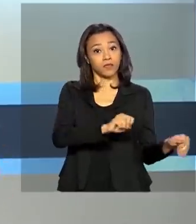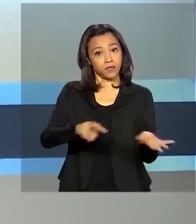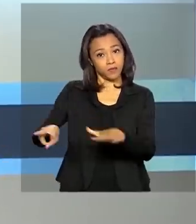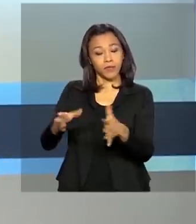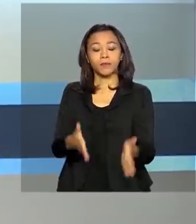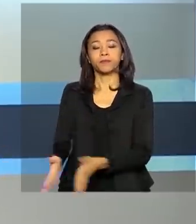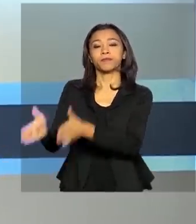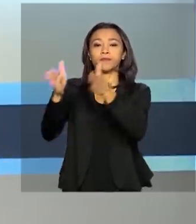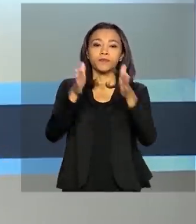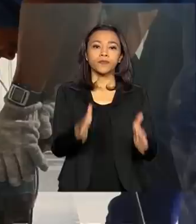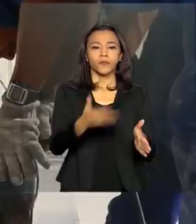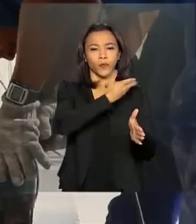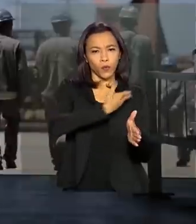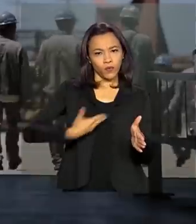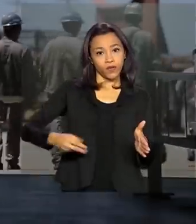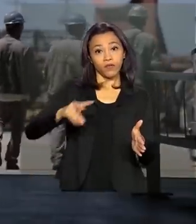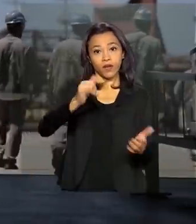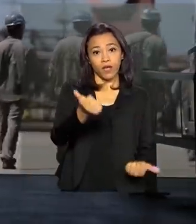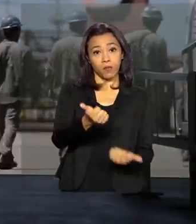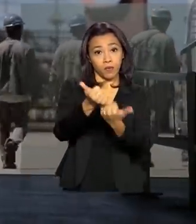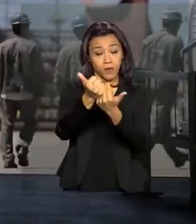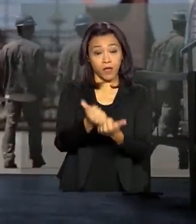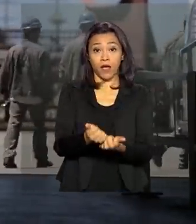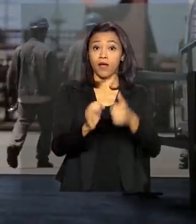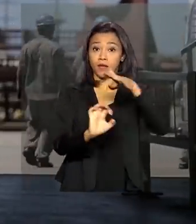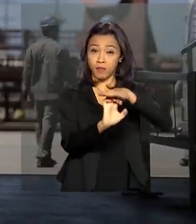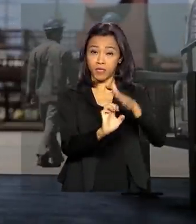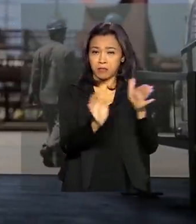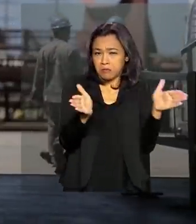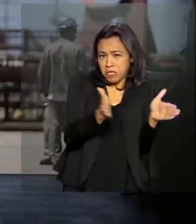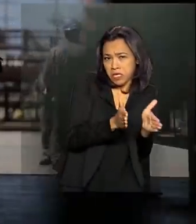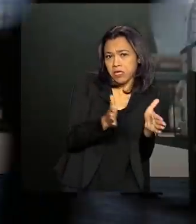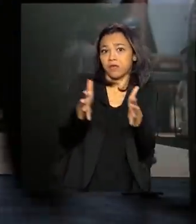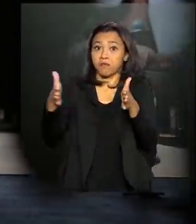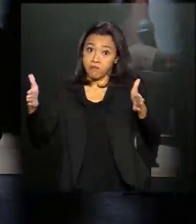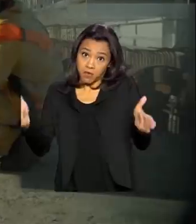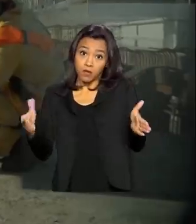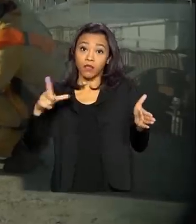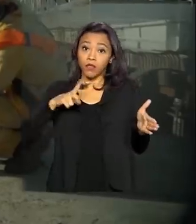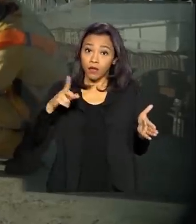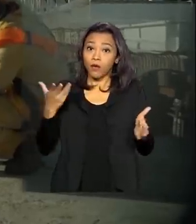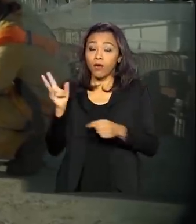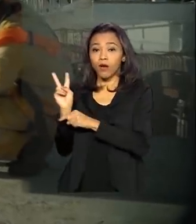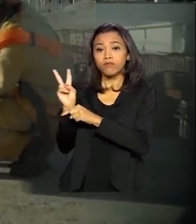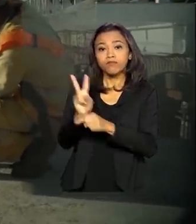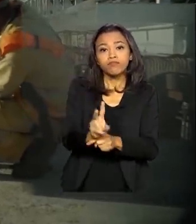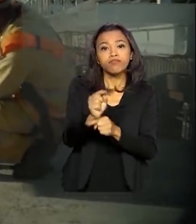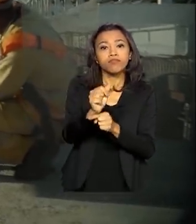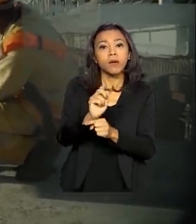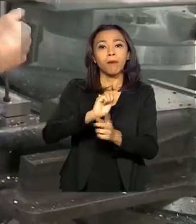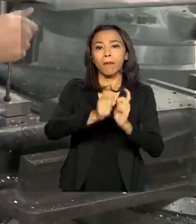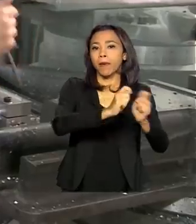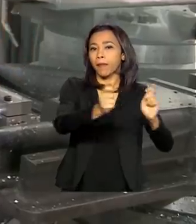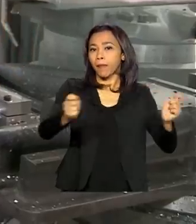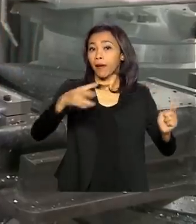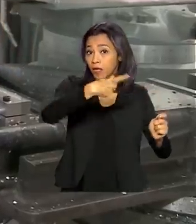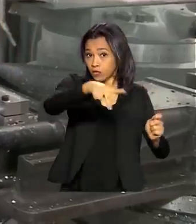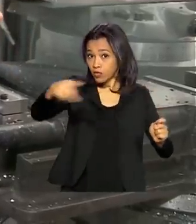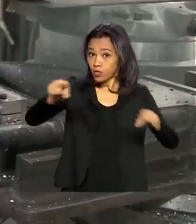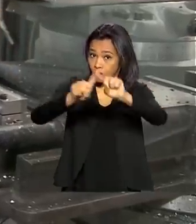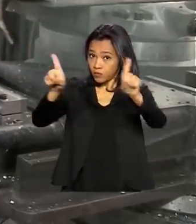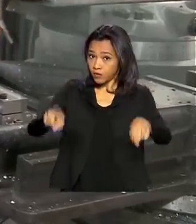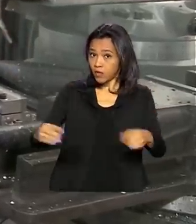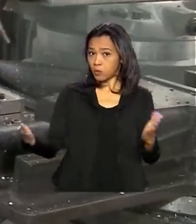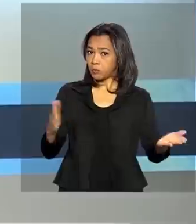Governo também vai ajudar pequenas e médias empresas. Elas têm agora linha de crédito para pagar a folha dos funcionários por